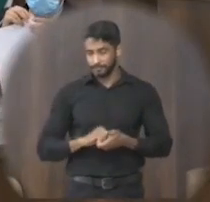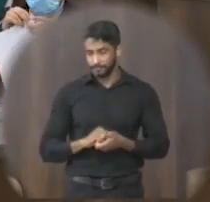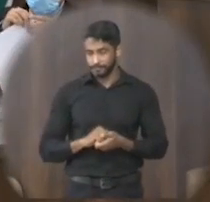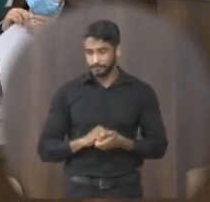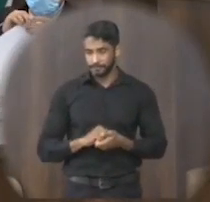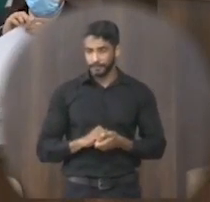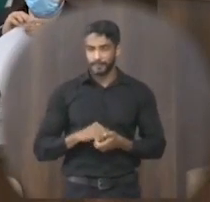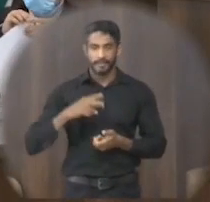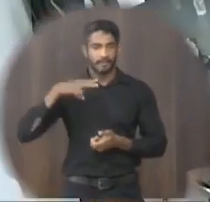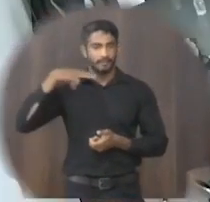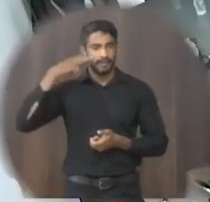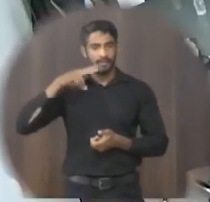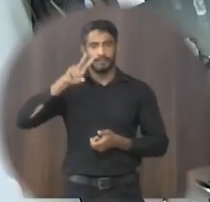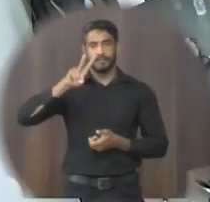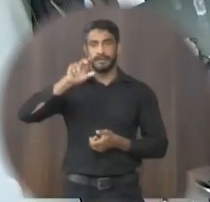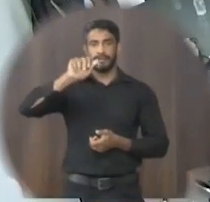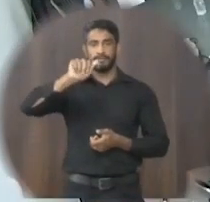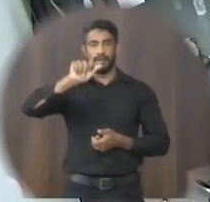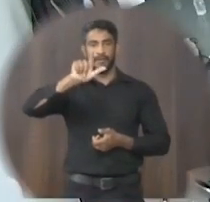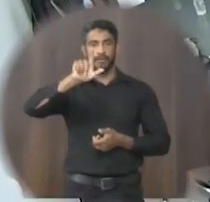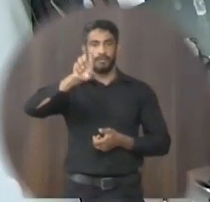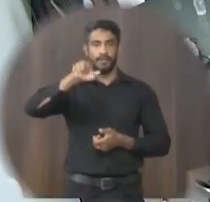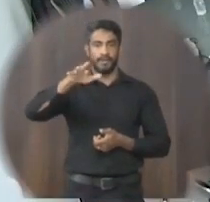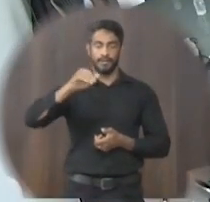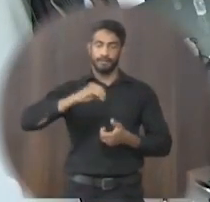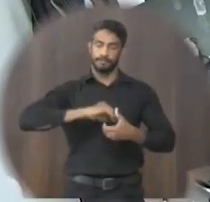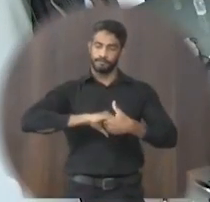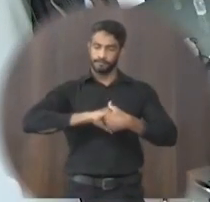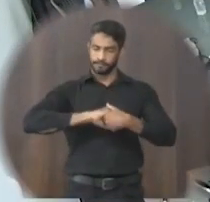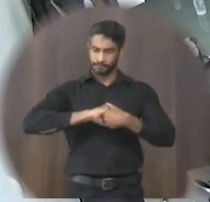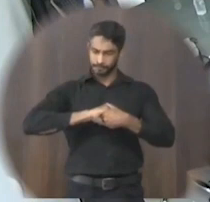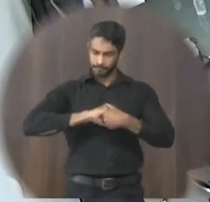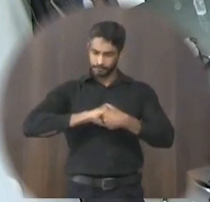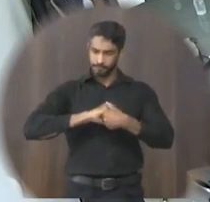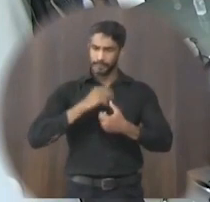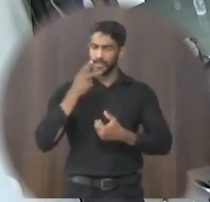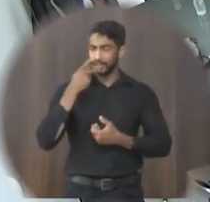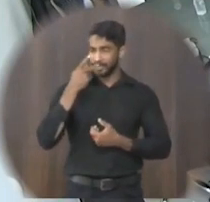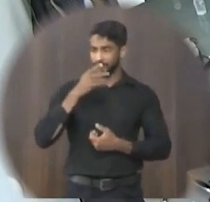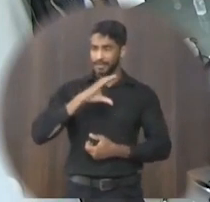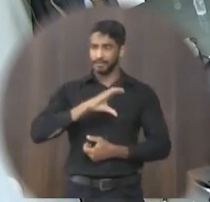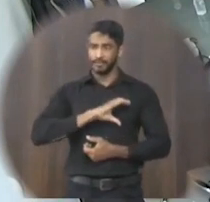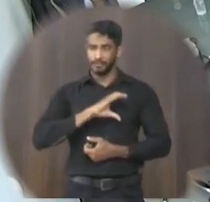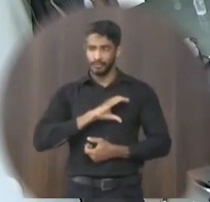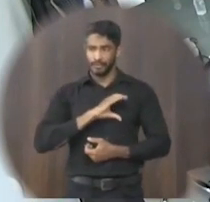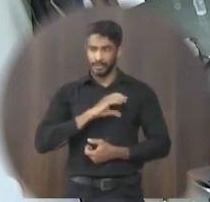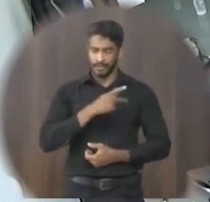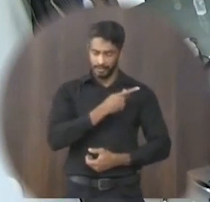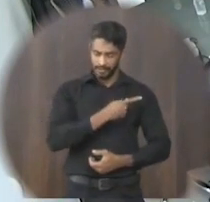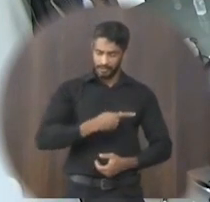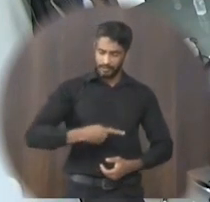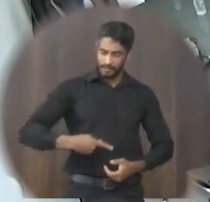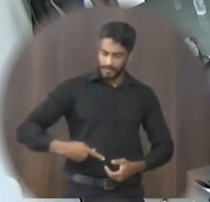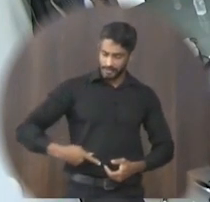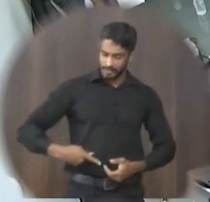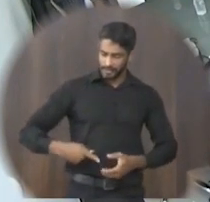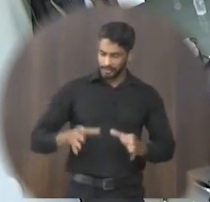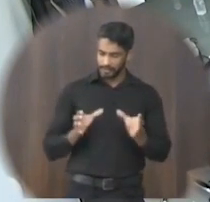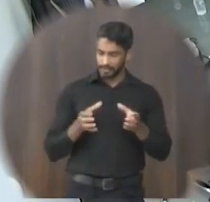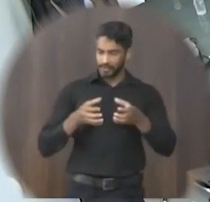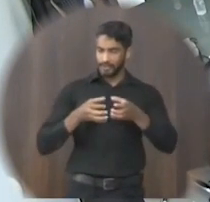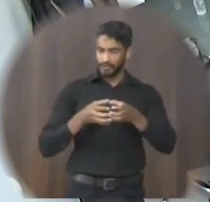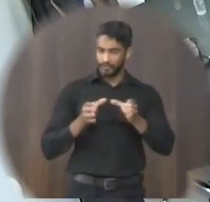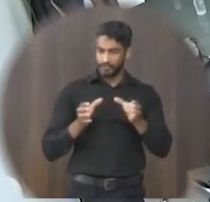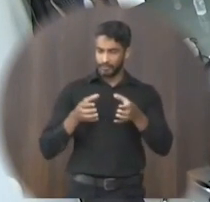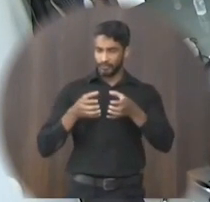vereador Valdeir tem essa palavra complementando aí a fala do novo colega do presidente da comissão que